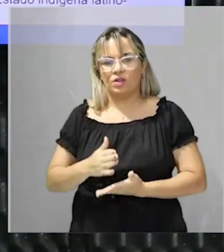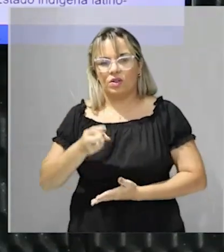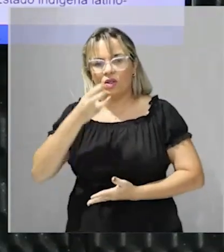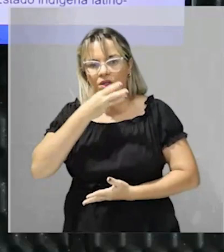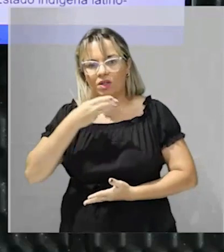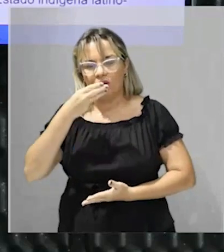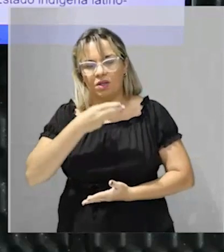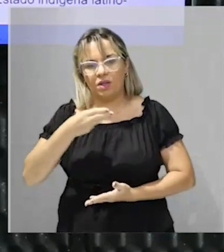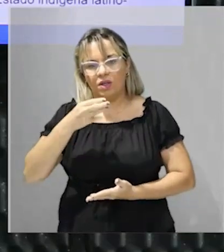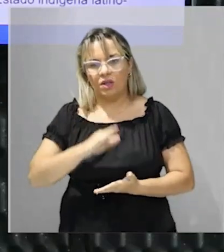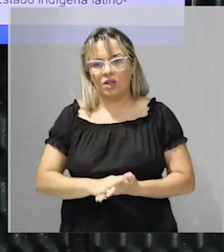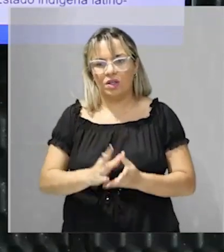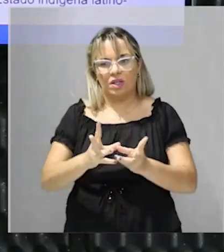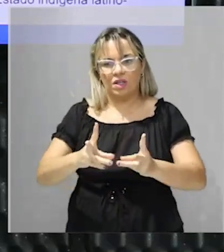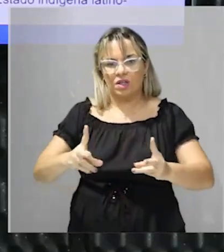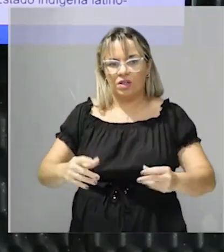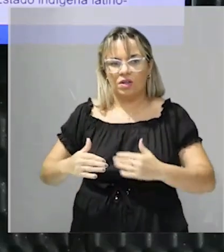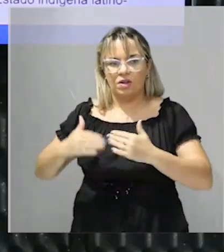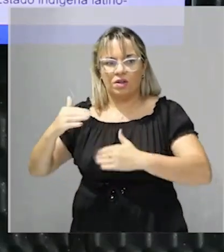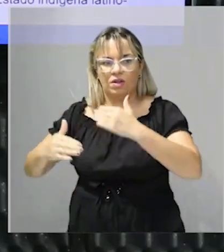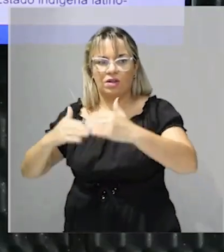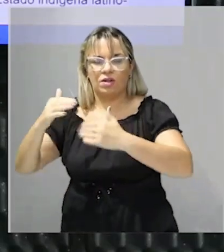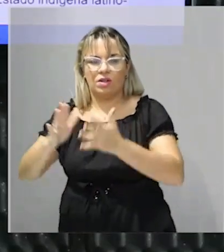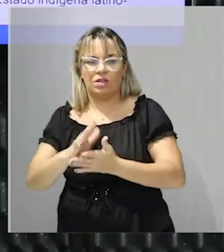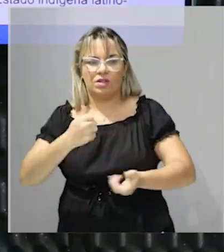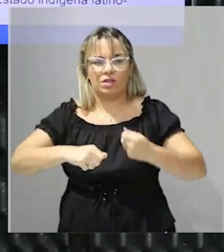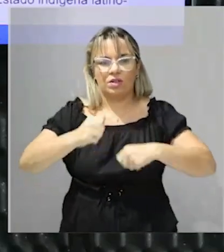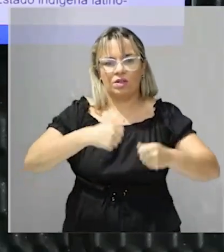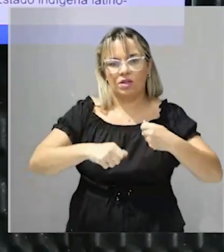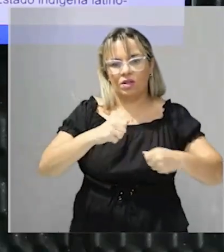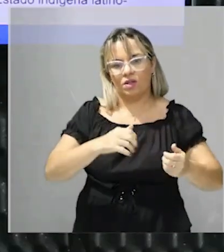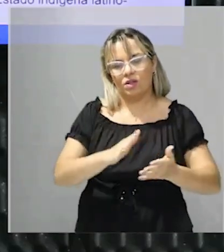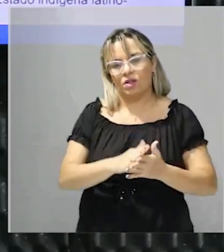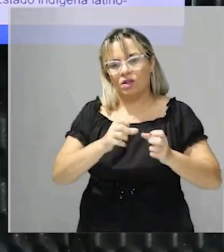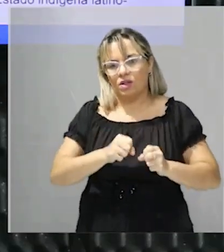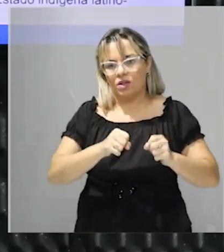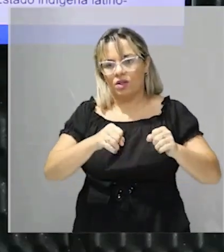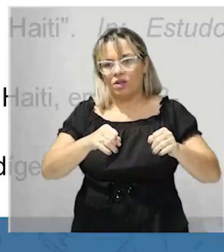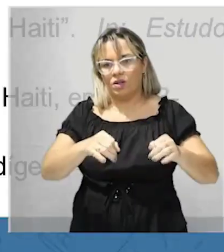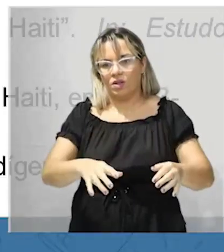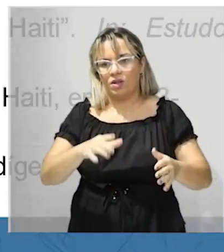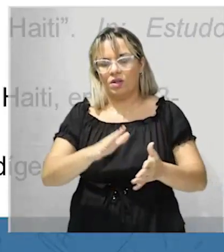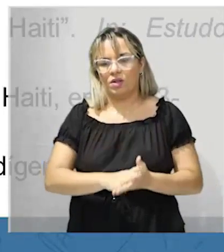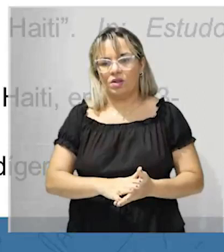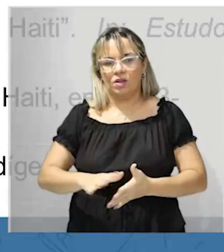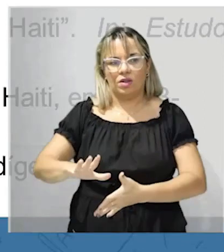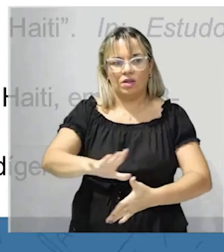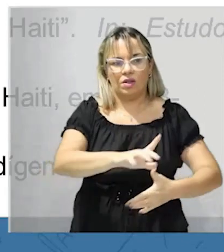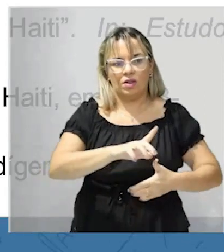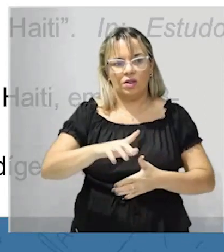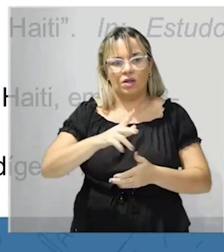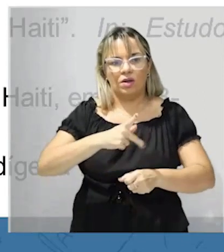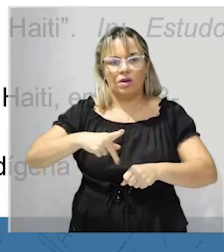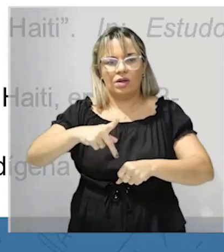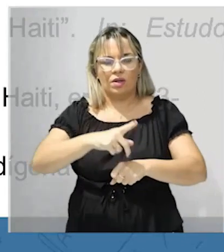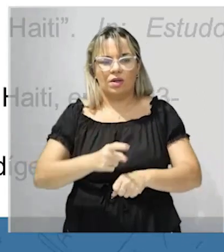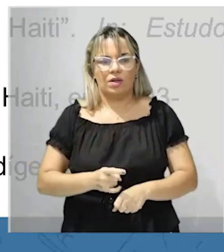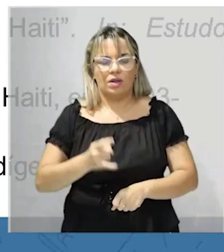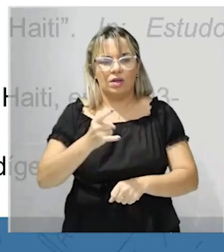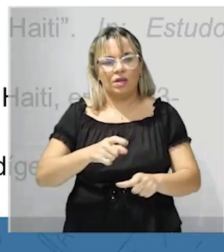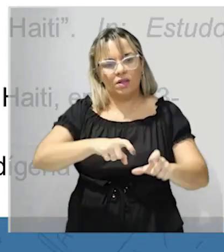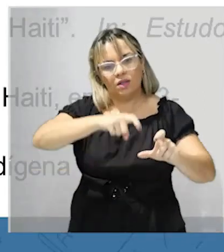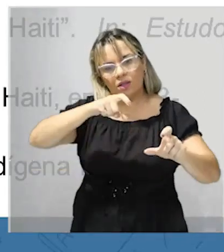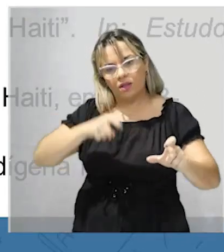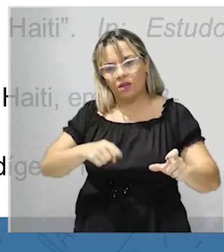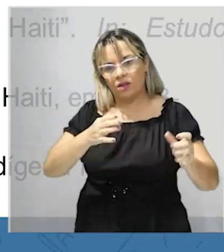de colônia mais produtiva das Américas passou a país independente pauperizado e fora o intercâmbio favorável à economia internacional